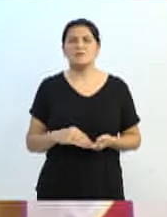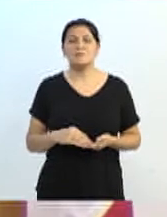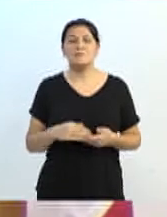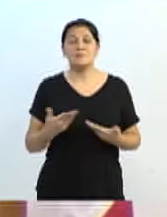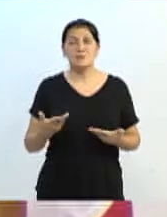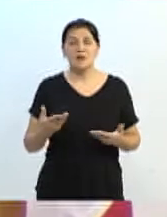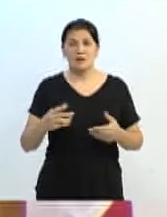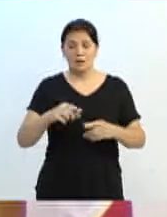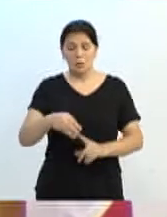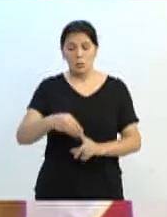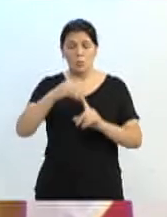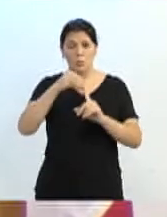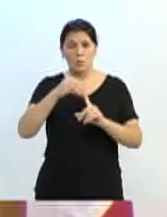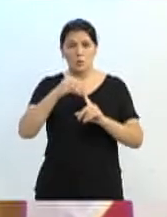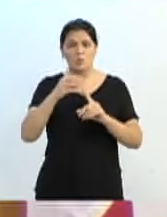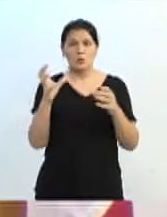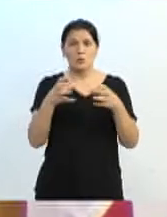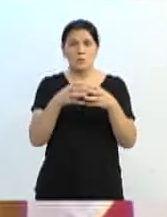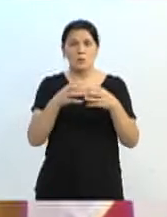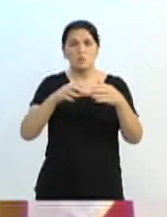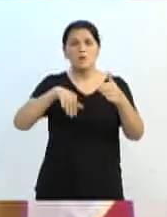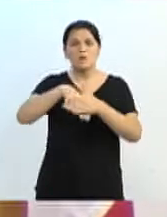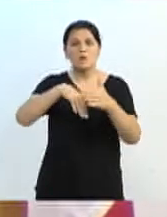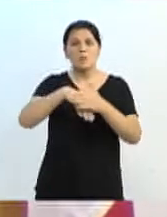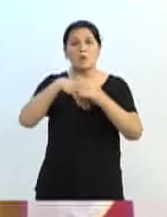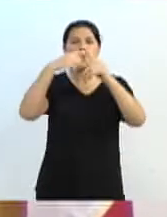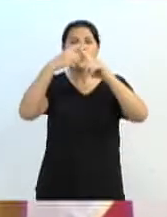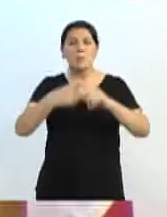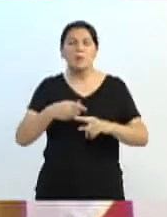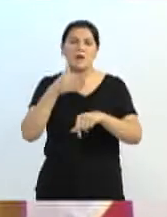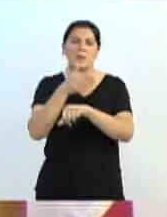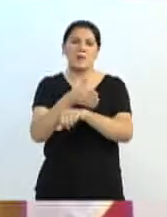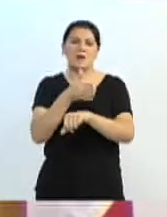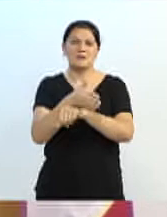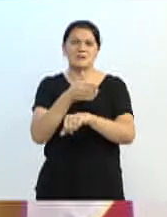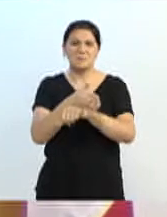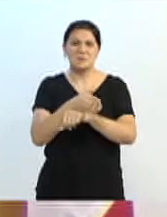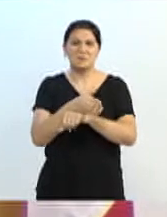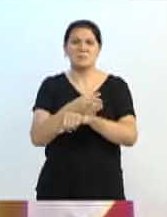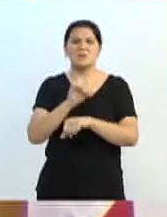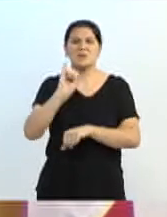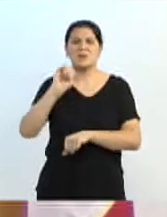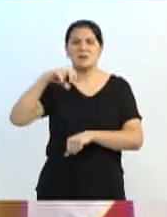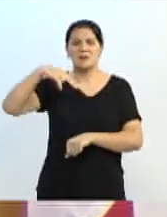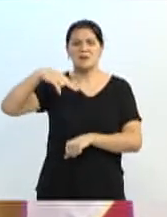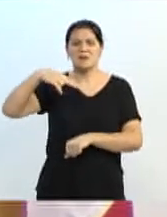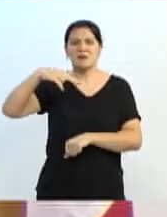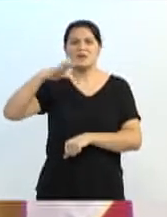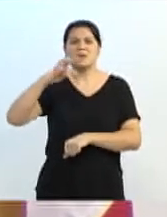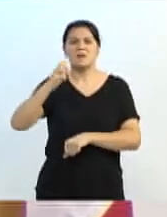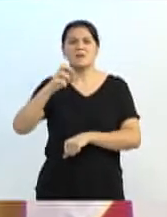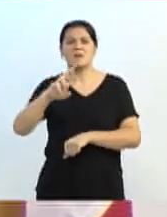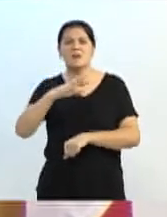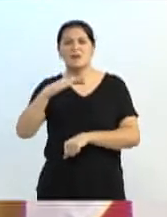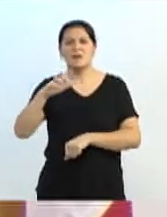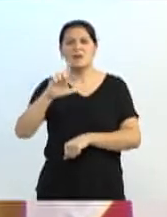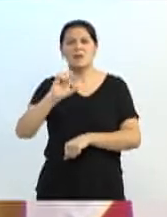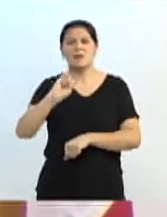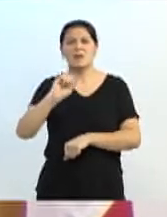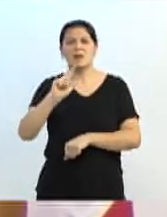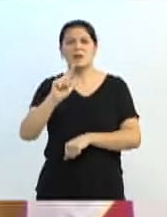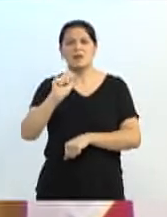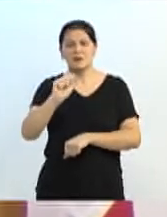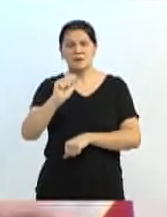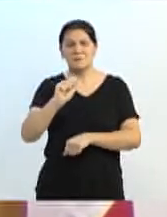Interliga. Nessa alegria toda, deixar meus parabéns à diretoria, aos atletas e a